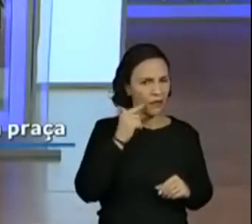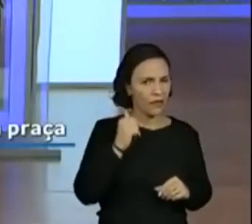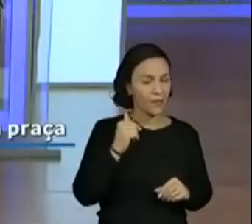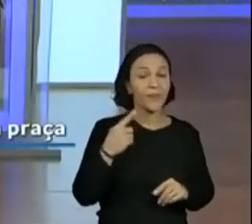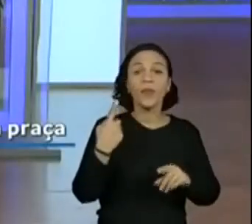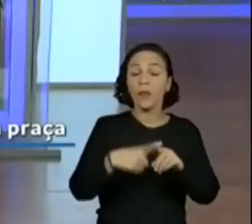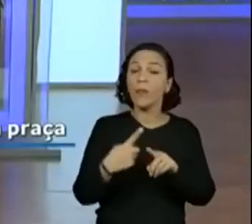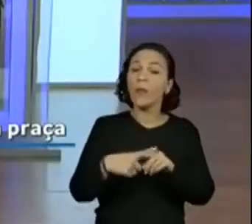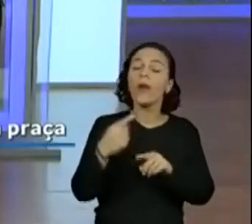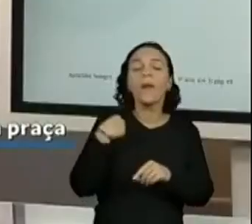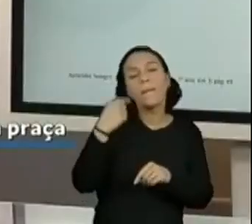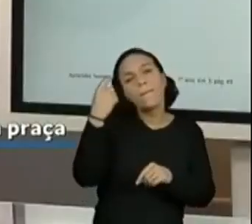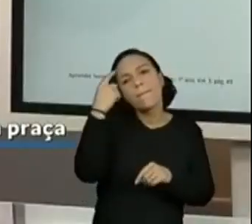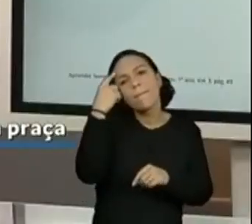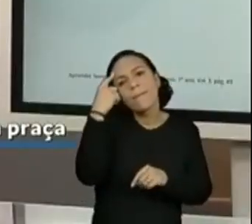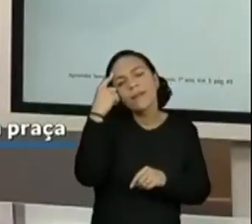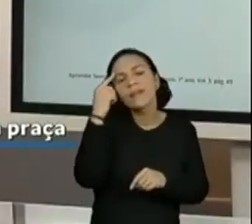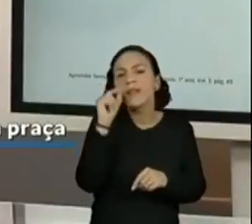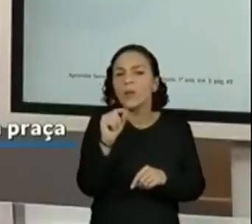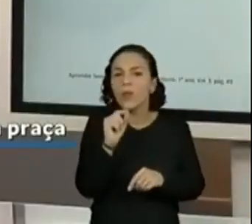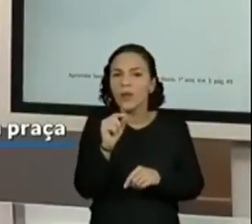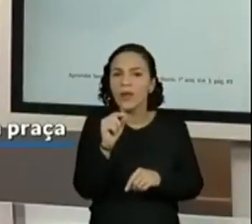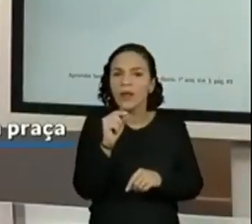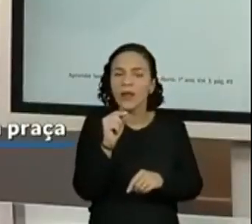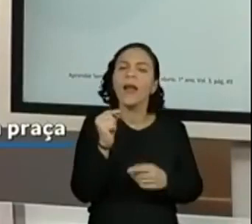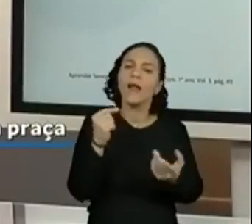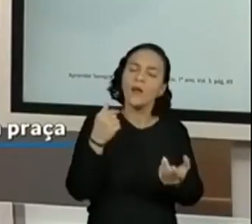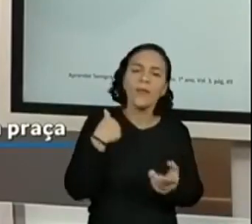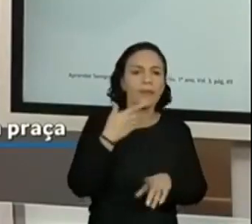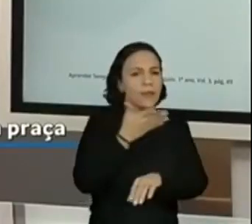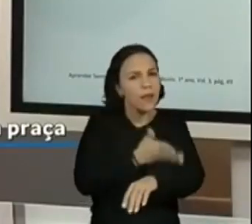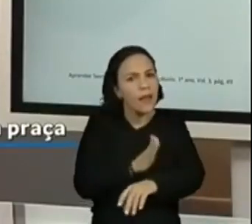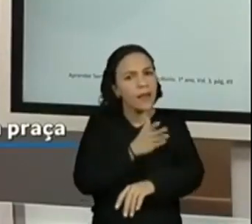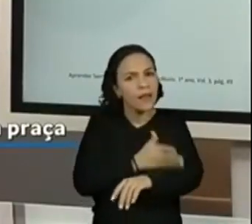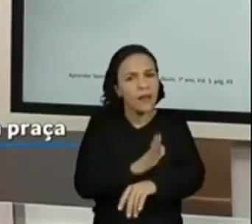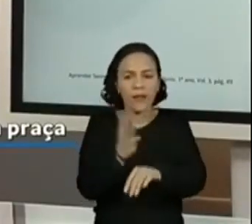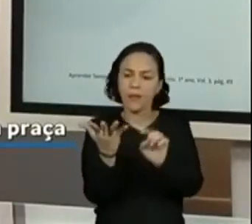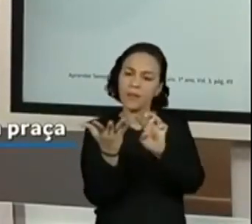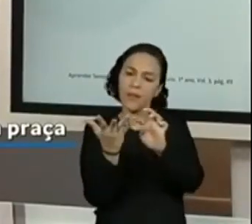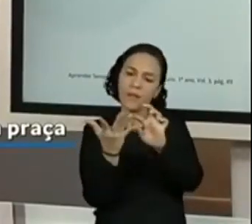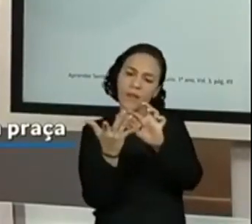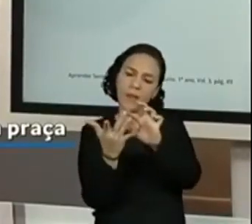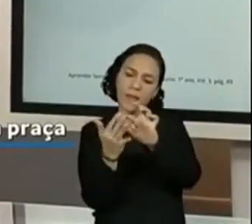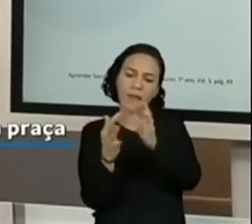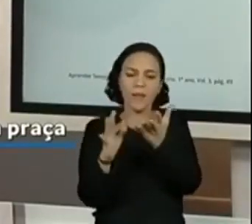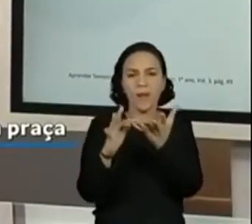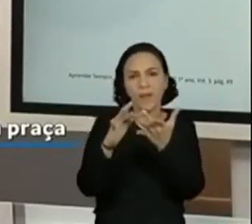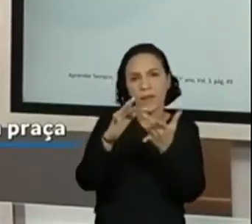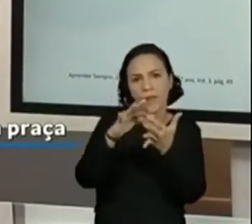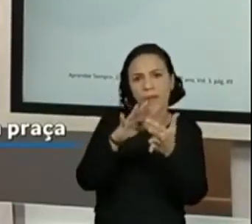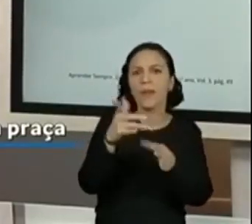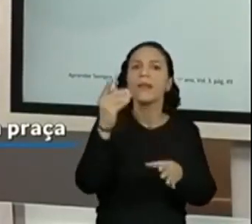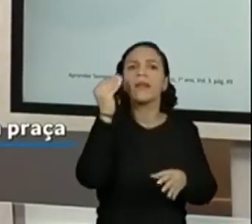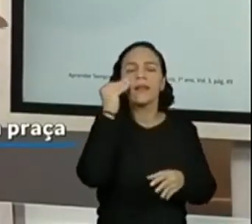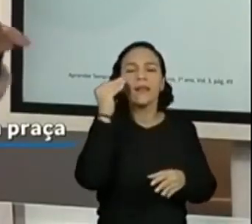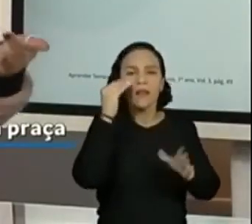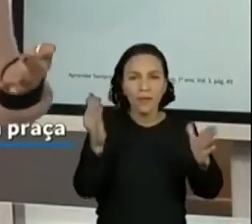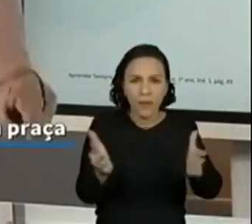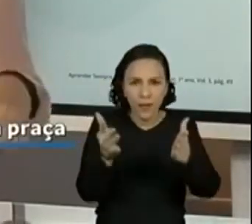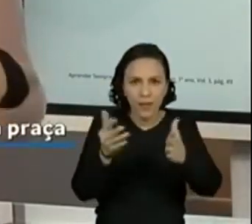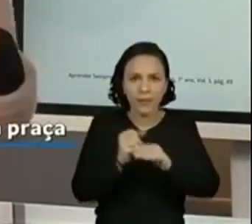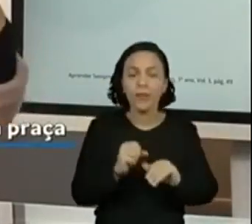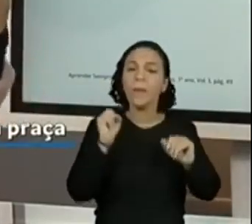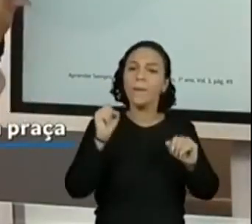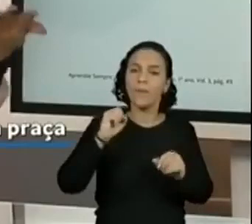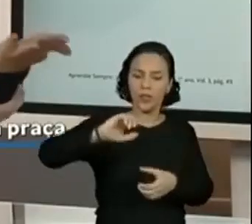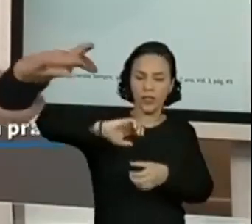Porque a intenção é essa mesmo, criançada. A gente vai fazer aqui com o dedinho para ir ajudando vocês com relação à contagem. Posso usar